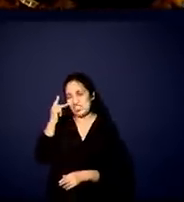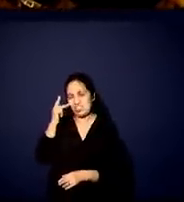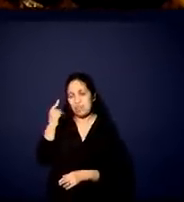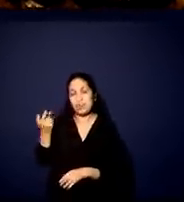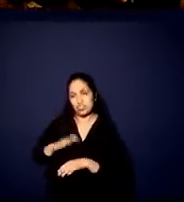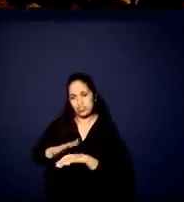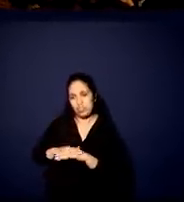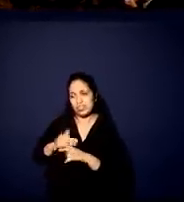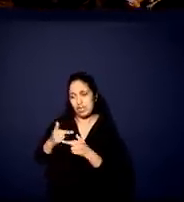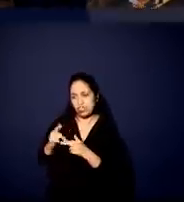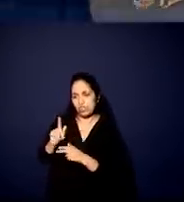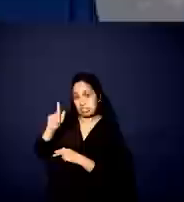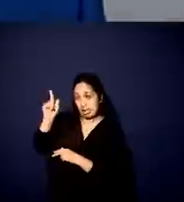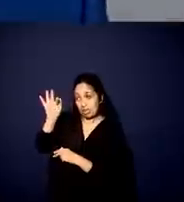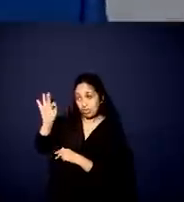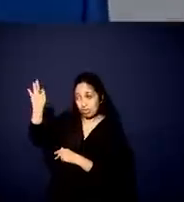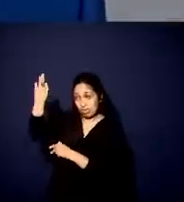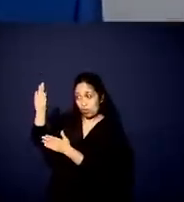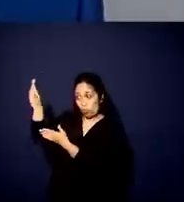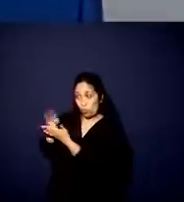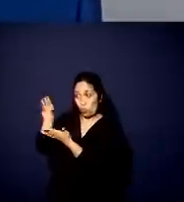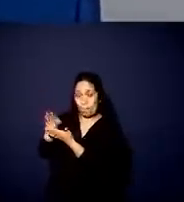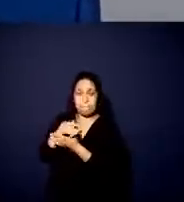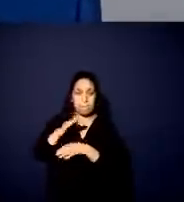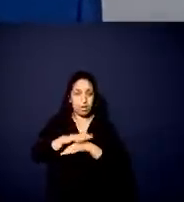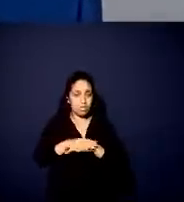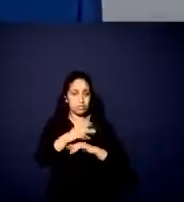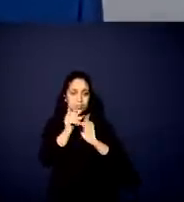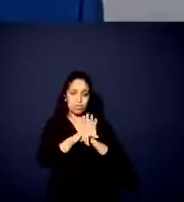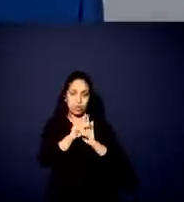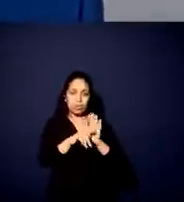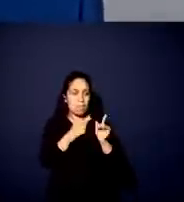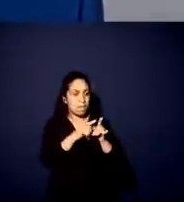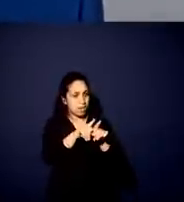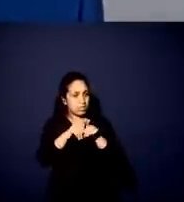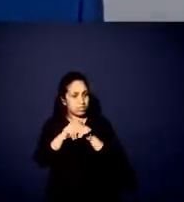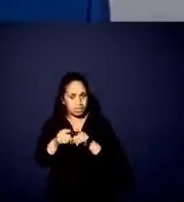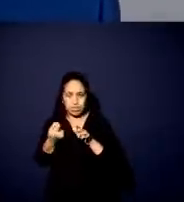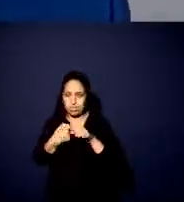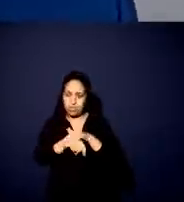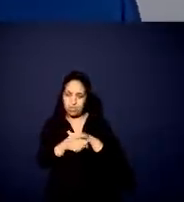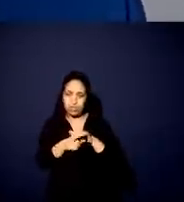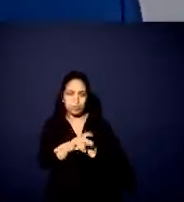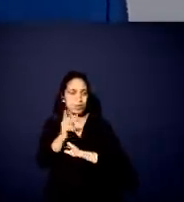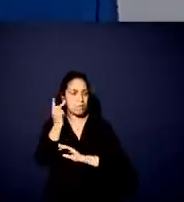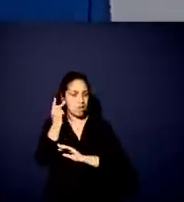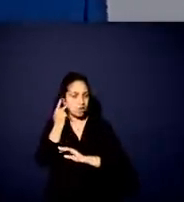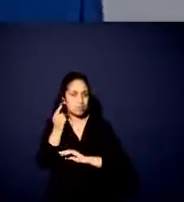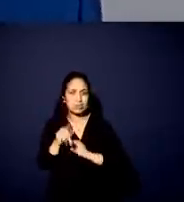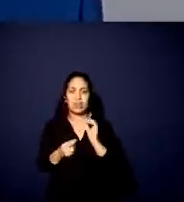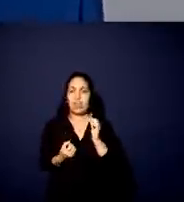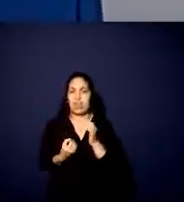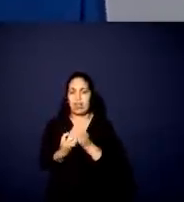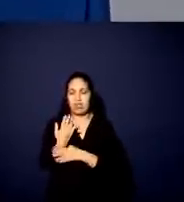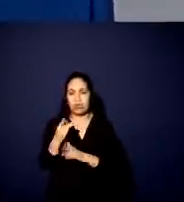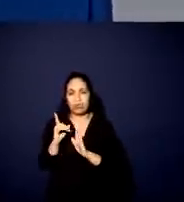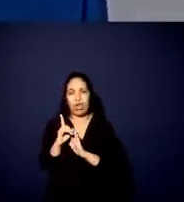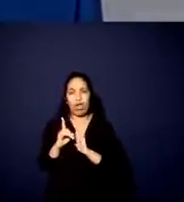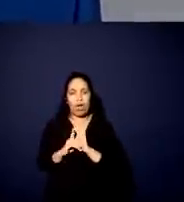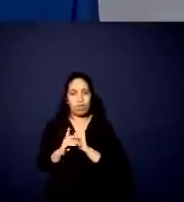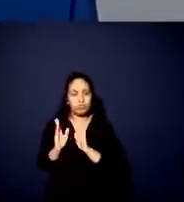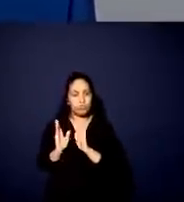certo no governo federal, a gente está criando um programa de parceria de investimento paulista, fizemos essa criação por decreto,